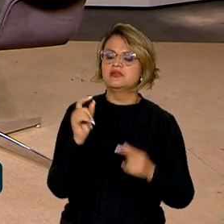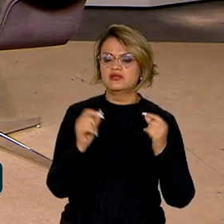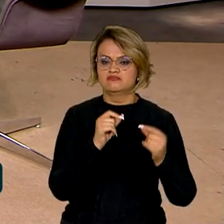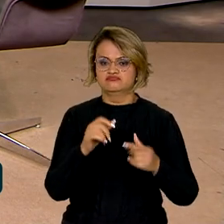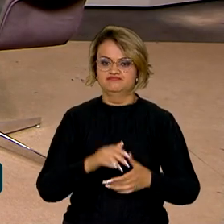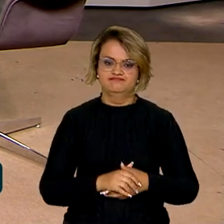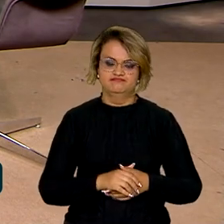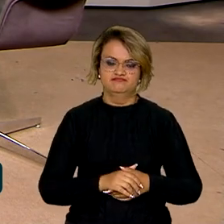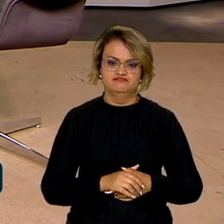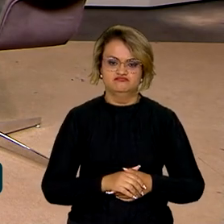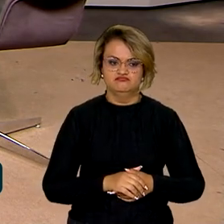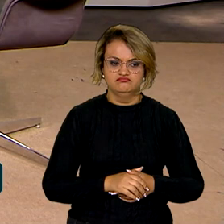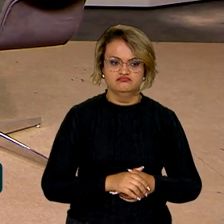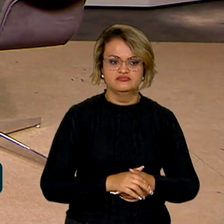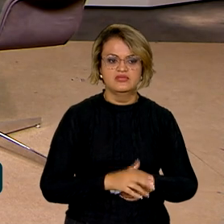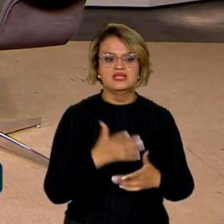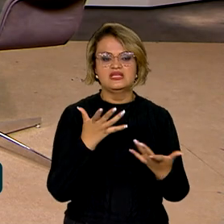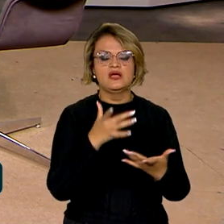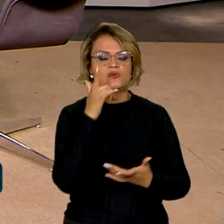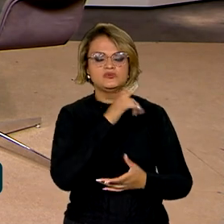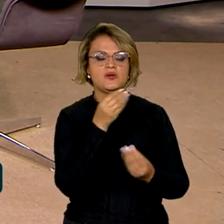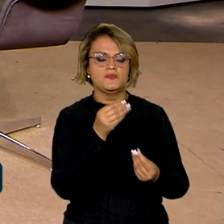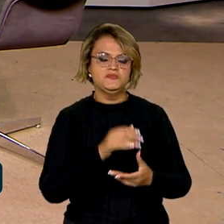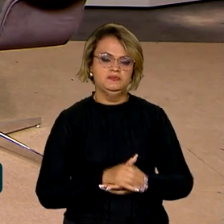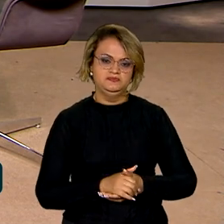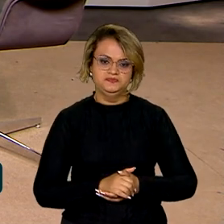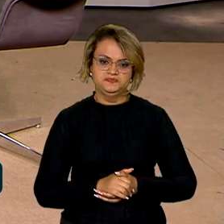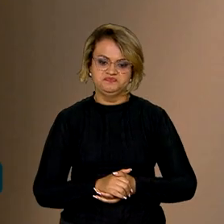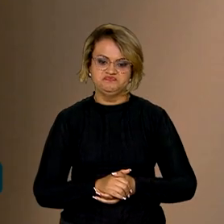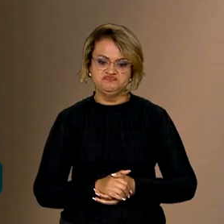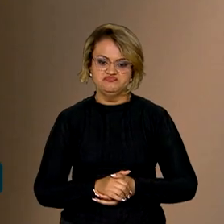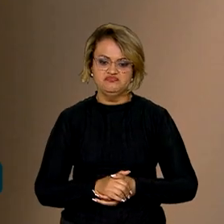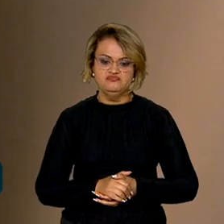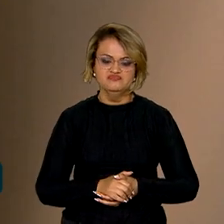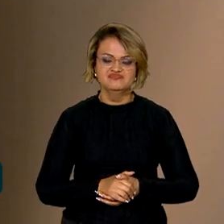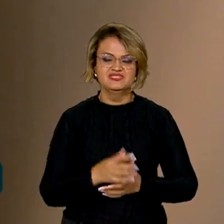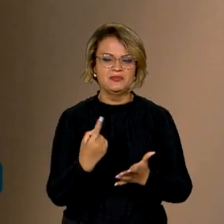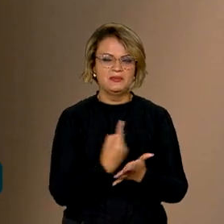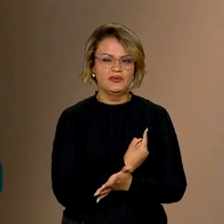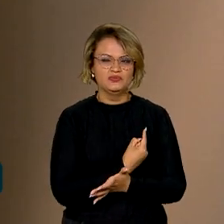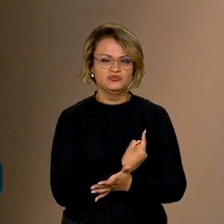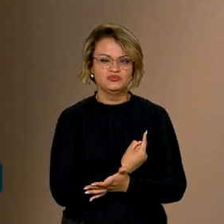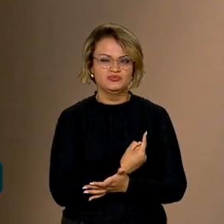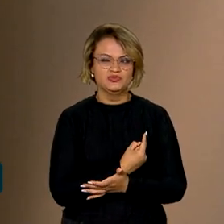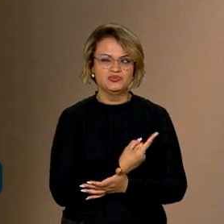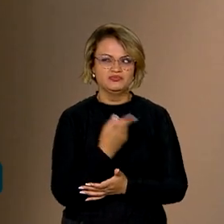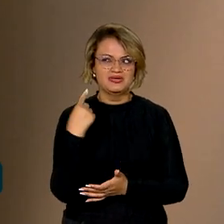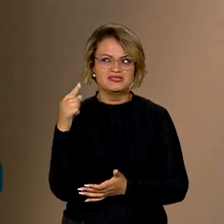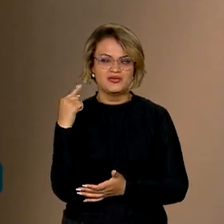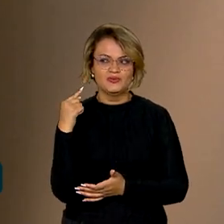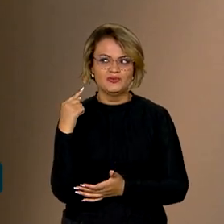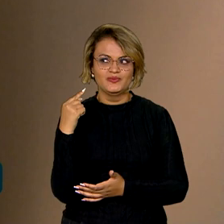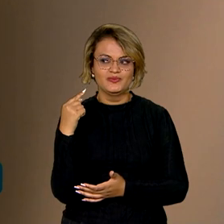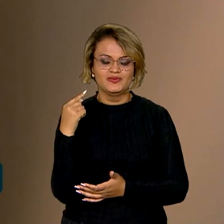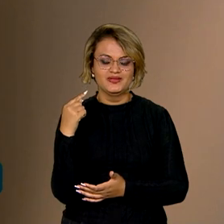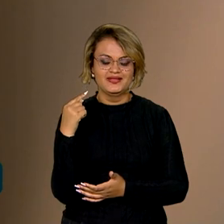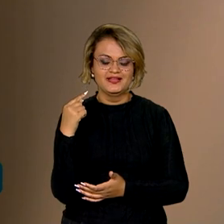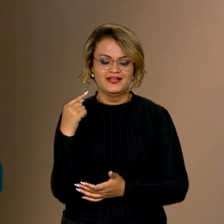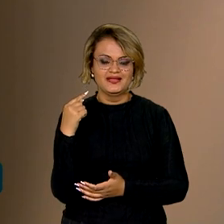recorrer a esse fundo e como fazer? Você acabou me perguntando na primeira pergunta dos